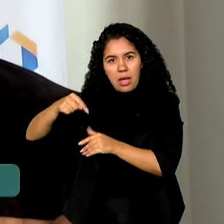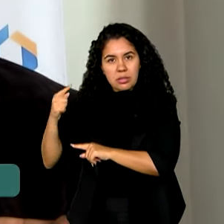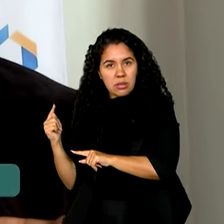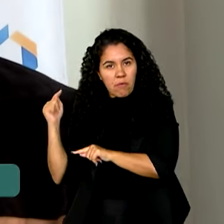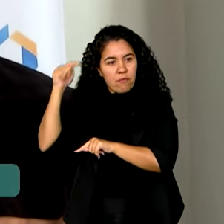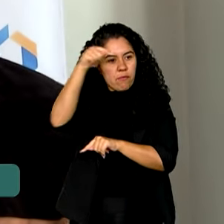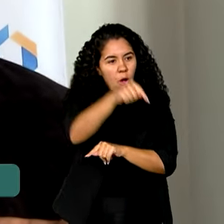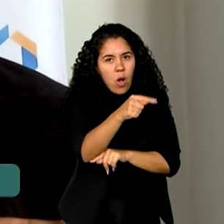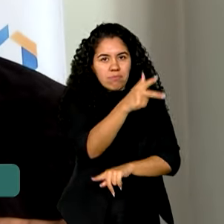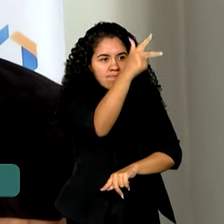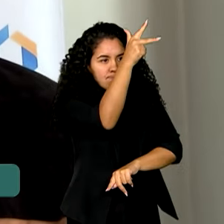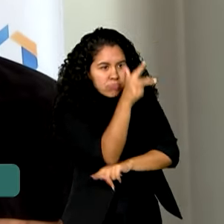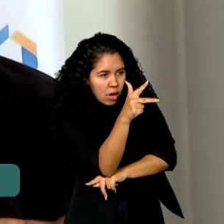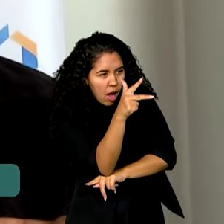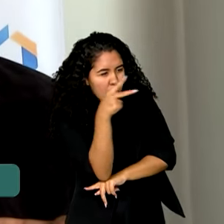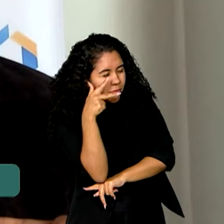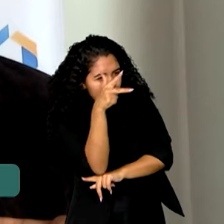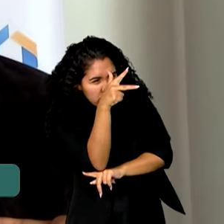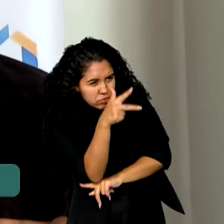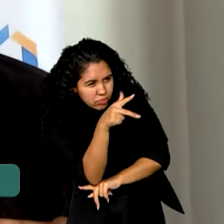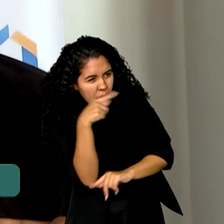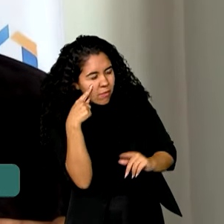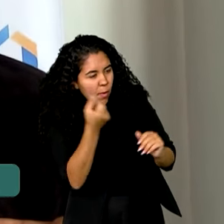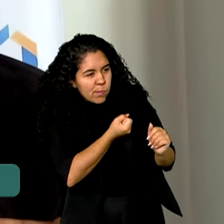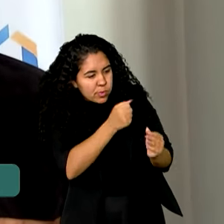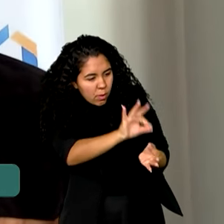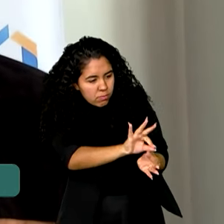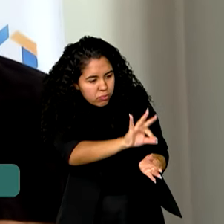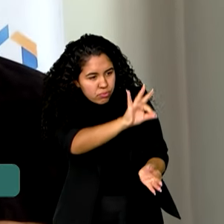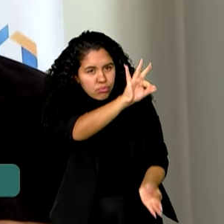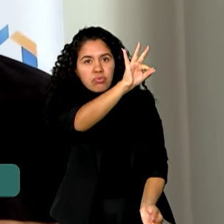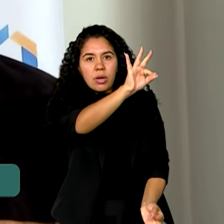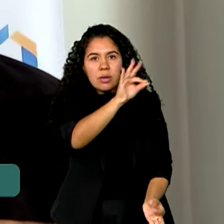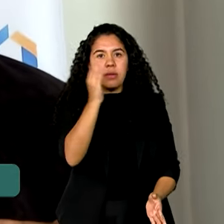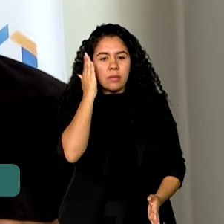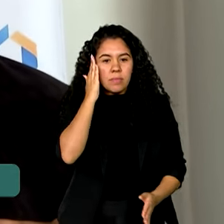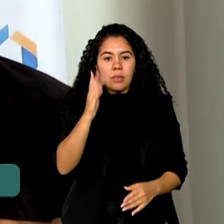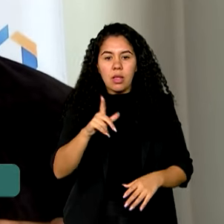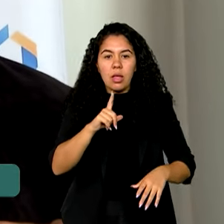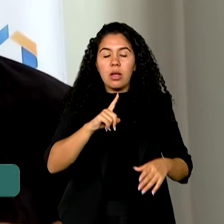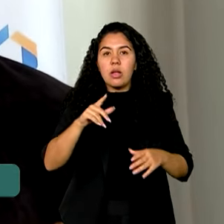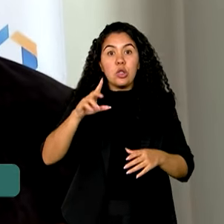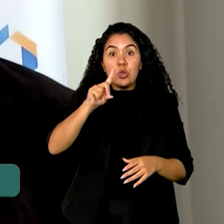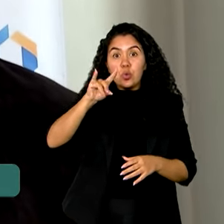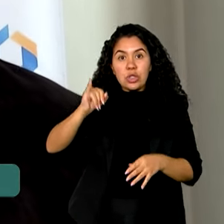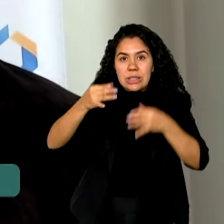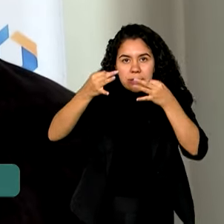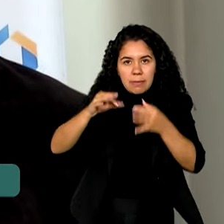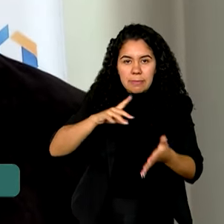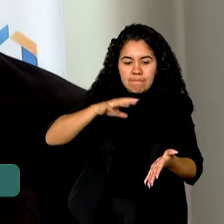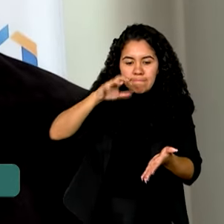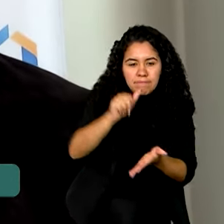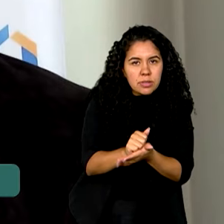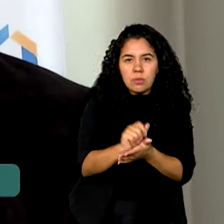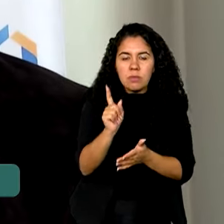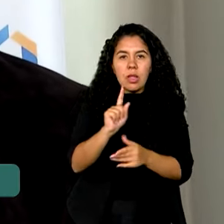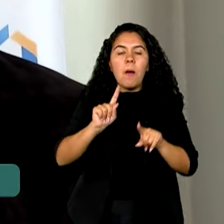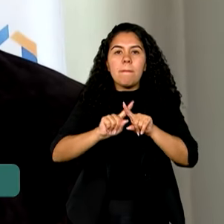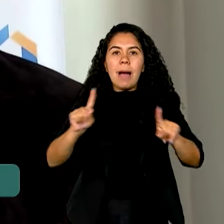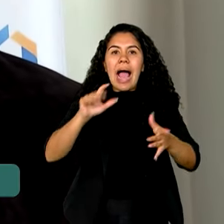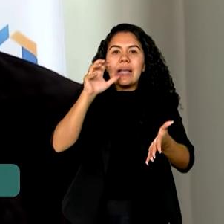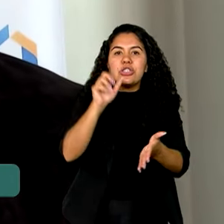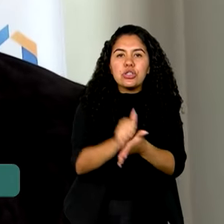nivelar até essa marca. Por isso que a chama medição indireta. Ela não foi registrada no dia nem na hora pela estação, ela foi